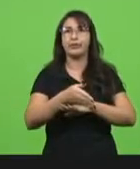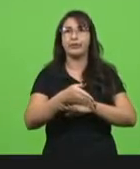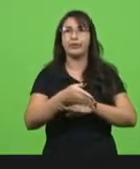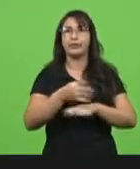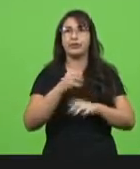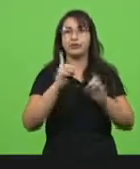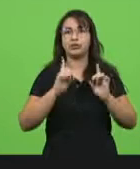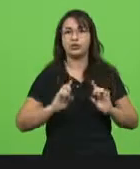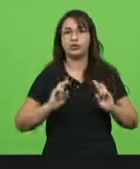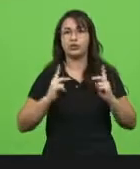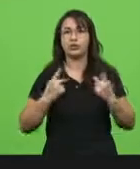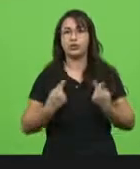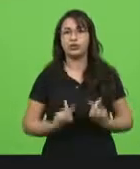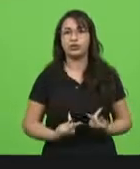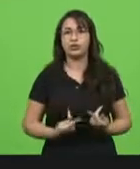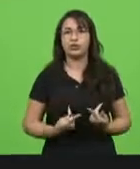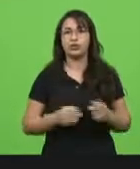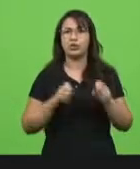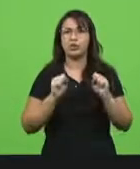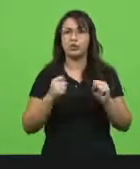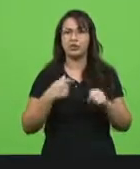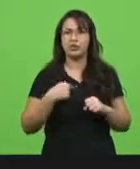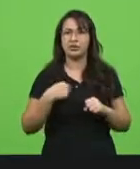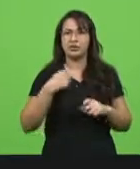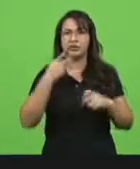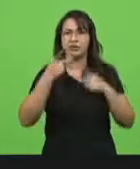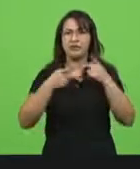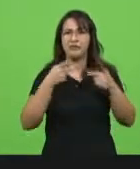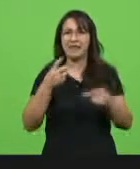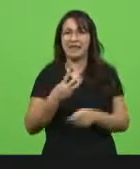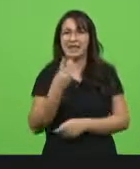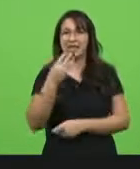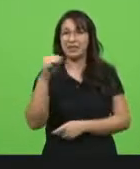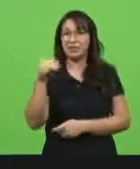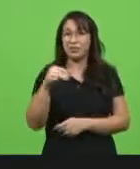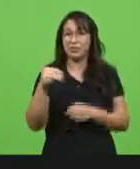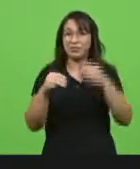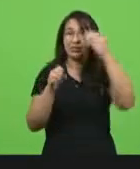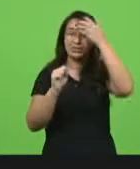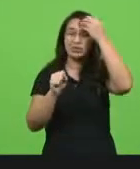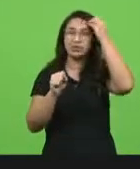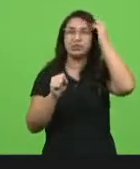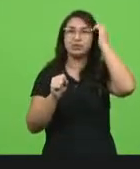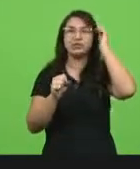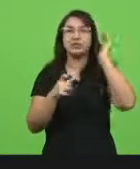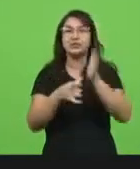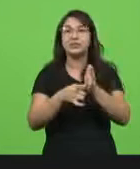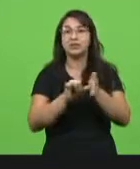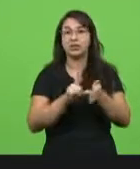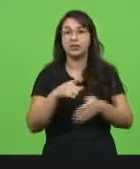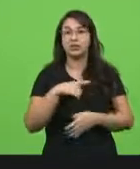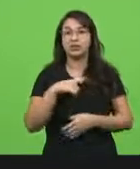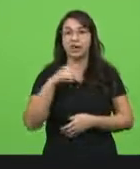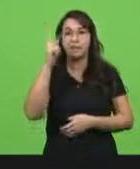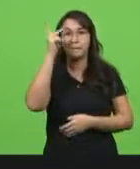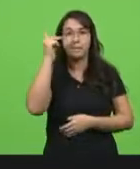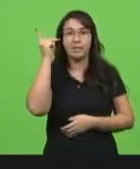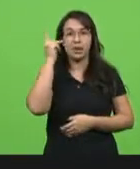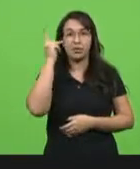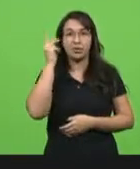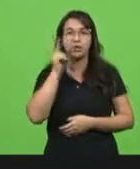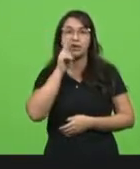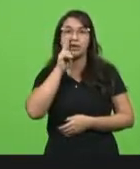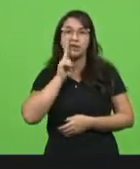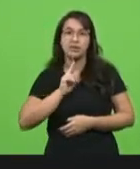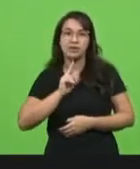deixaria eu falar assim, três minutinhos? É que, na verdade, antes do Rodrigo Minotto, nós temos deputada Paulinha, deputado Ivan Nates,